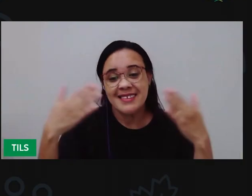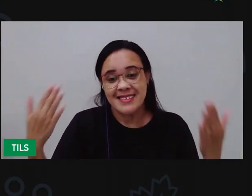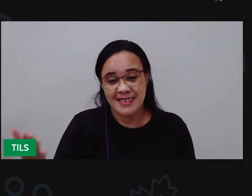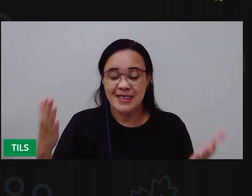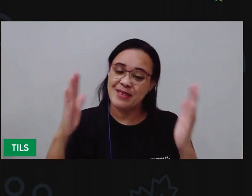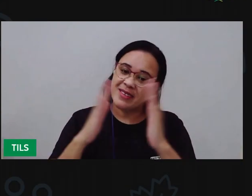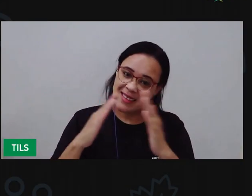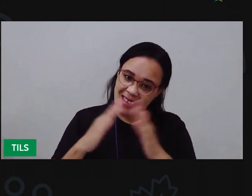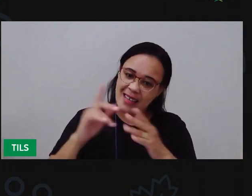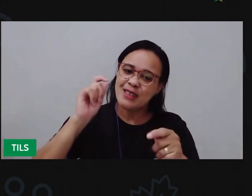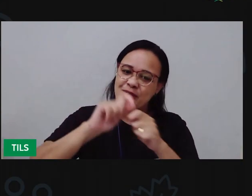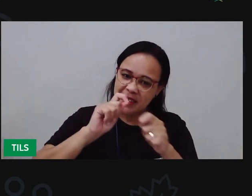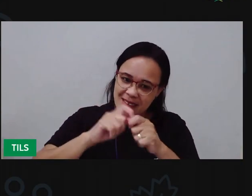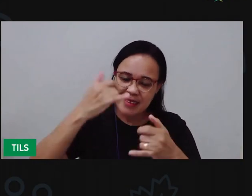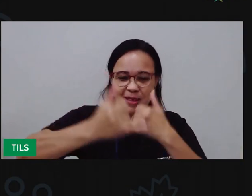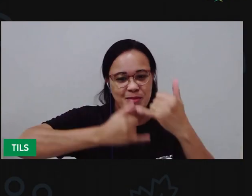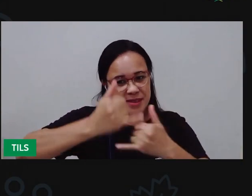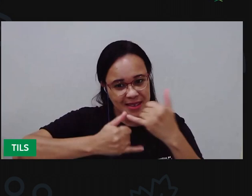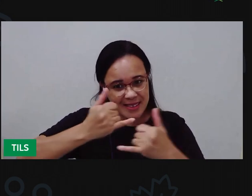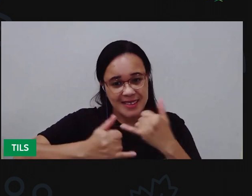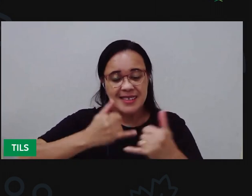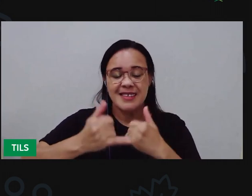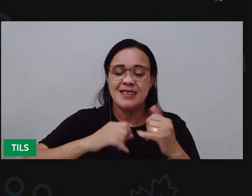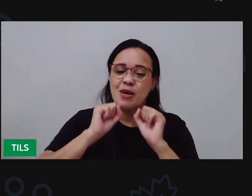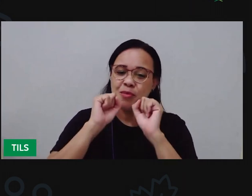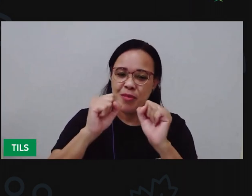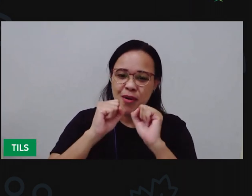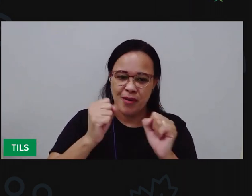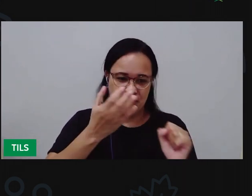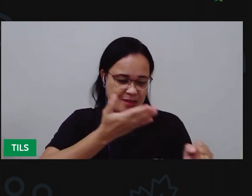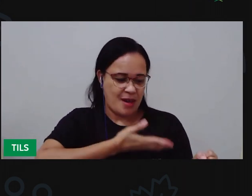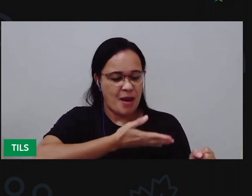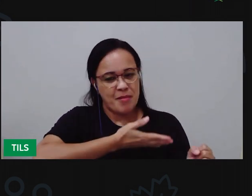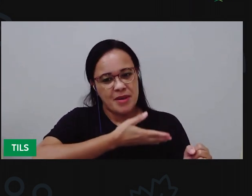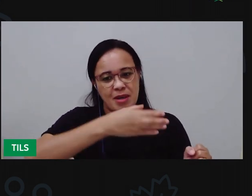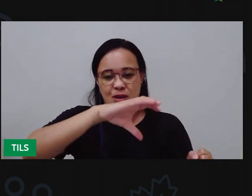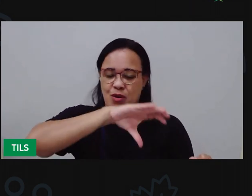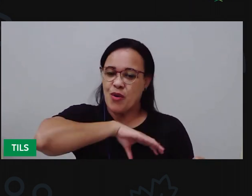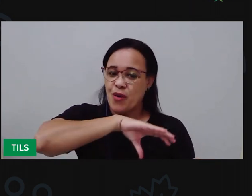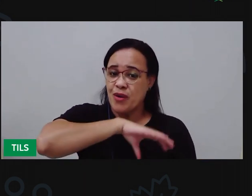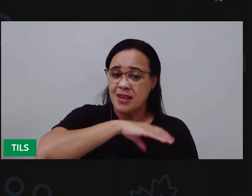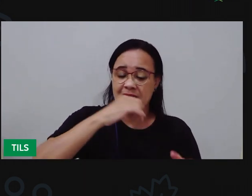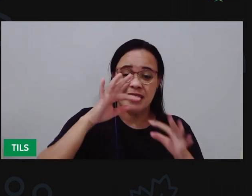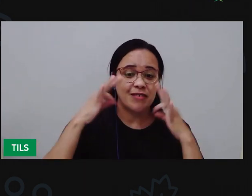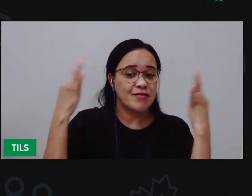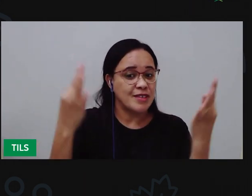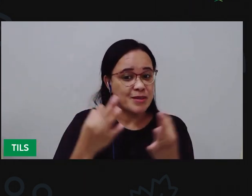casa Brincando de amarelinha Com seus colegas Com seus amigos Familiares